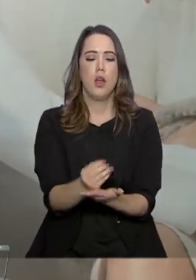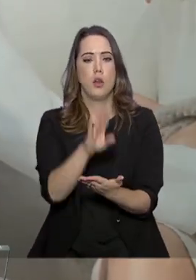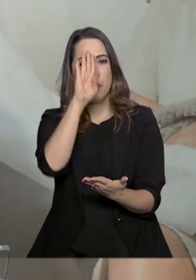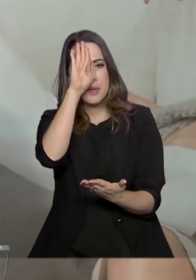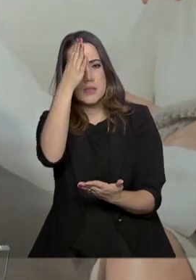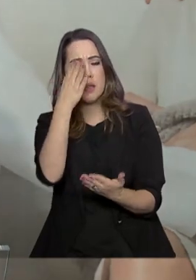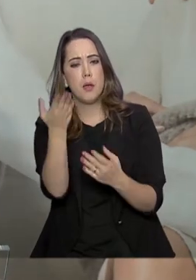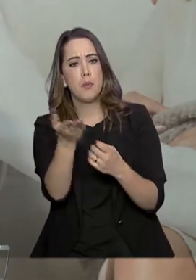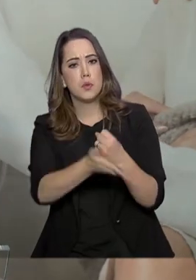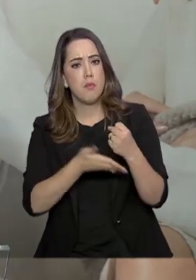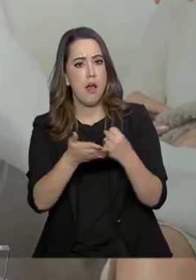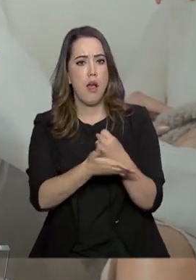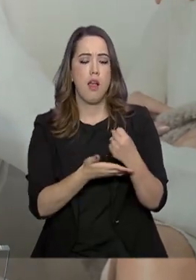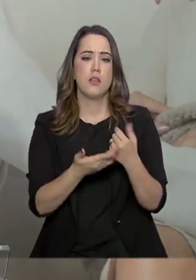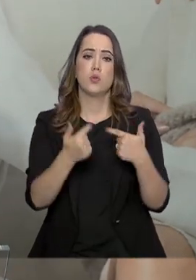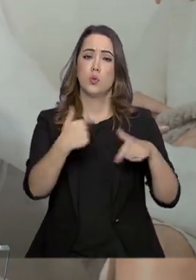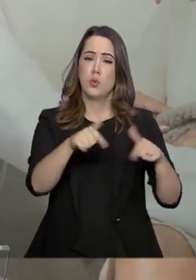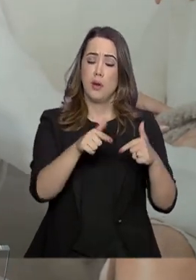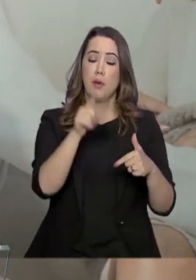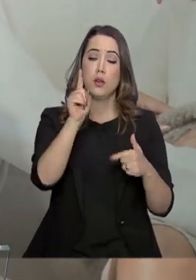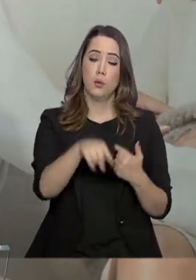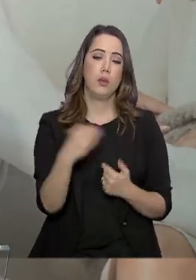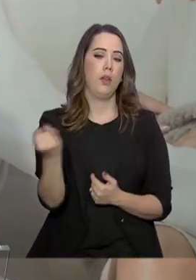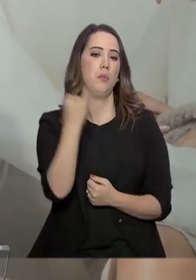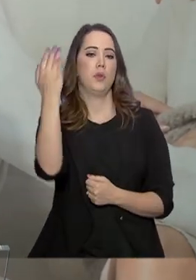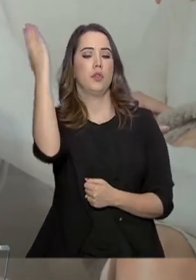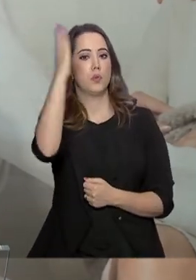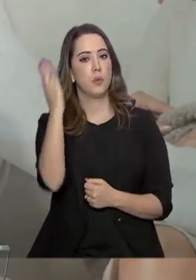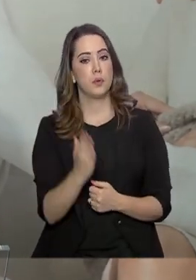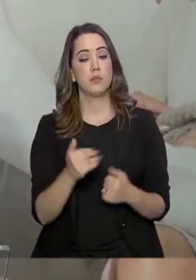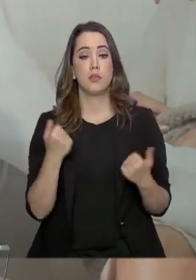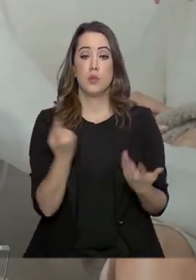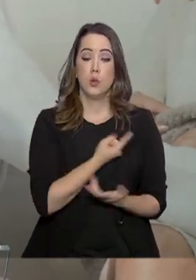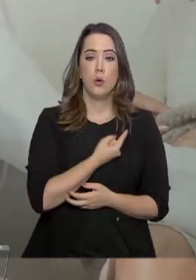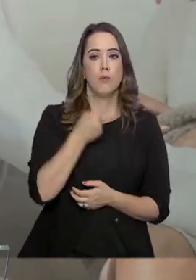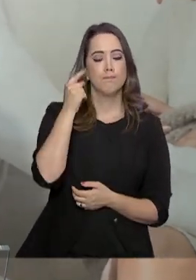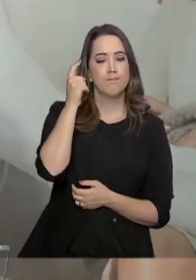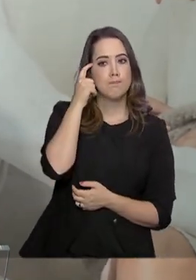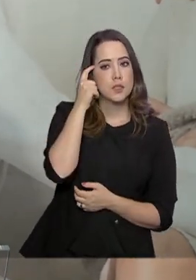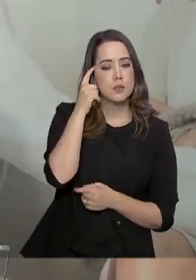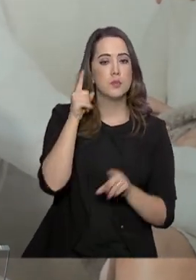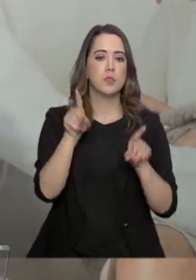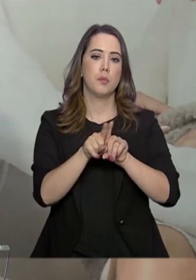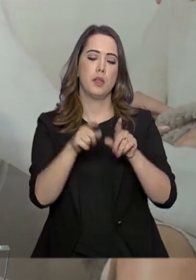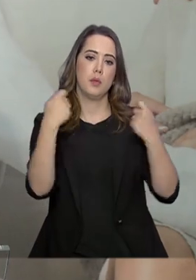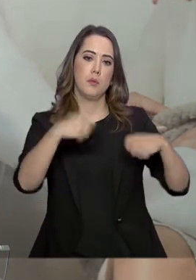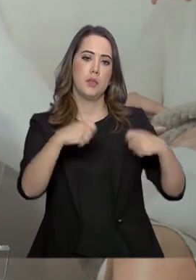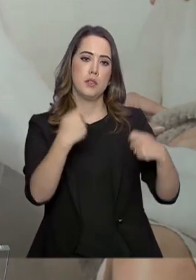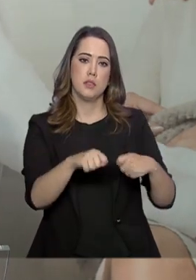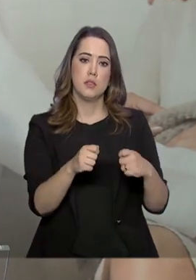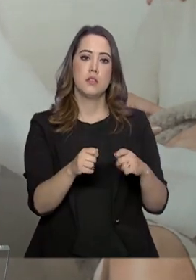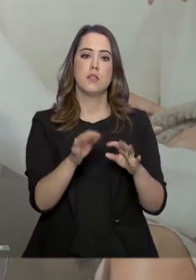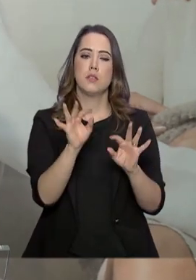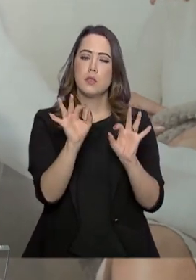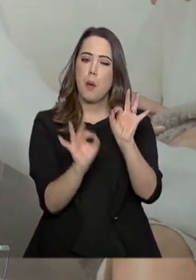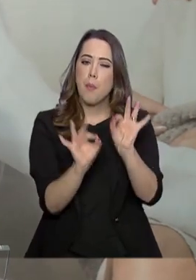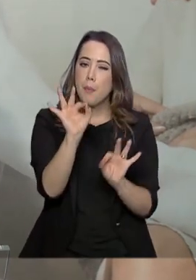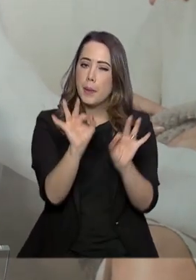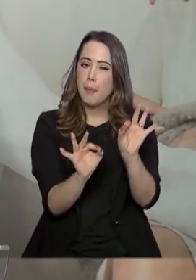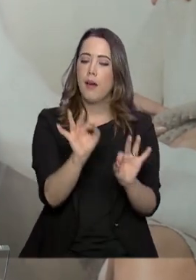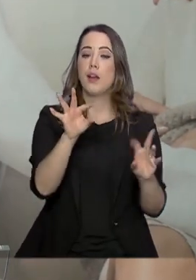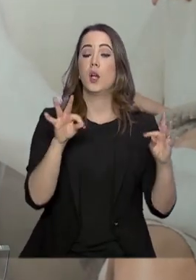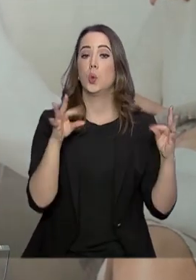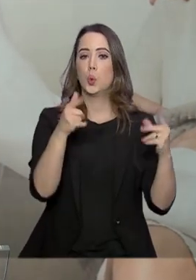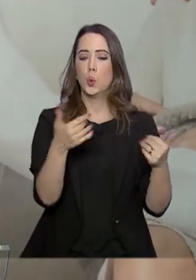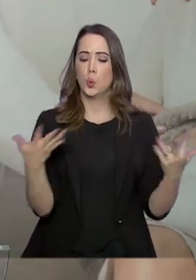para o trabalhador que nos são muito importantes, e nós imaginamos que tem que ser feito com técnica, que tem que ser